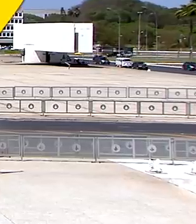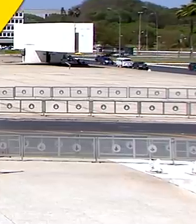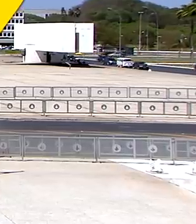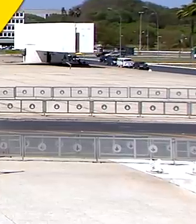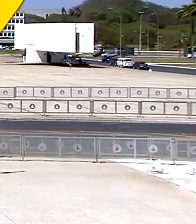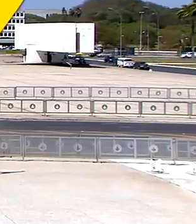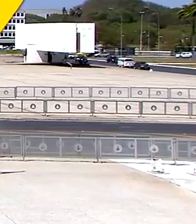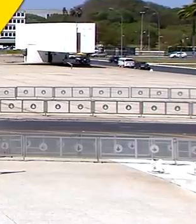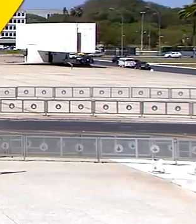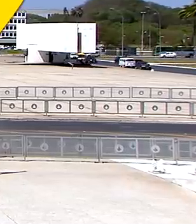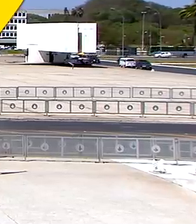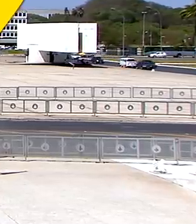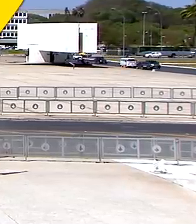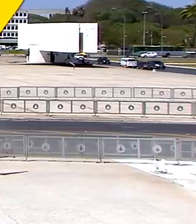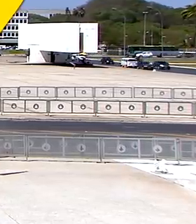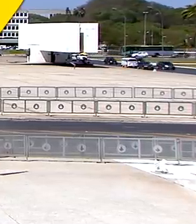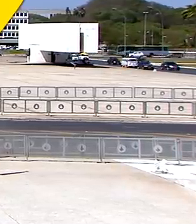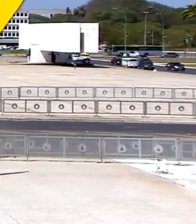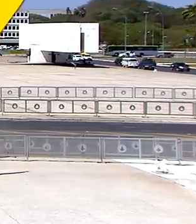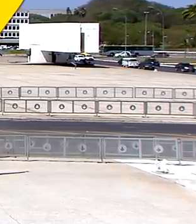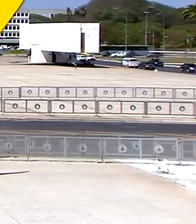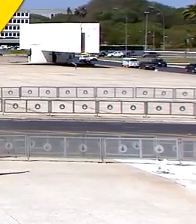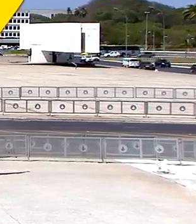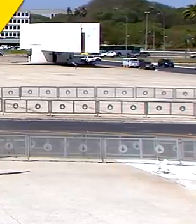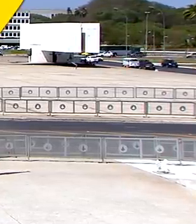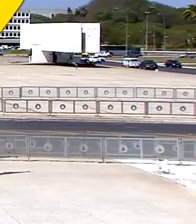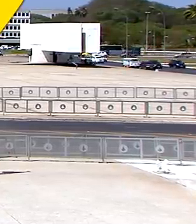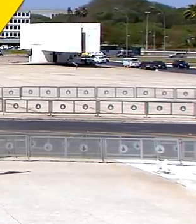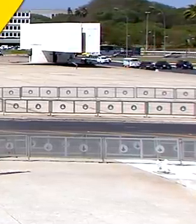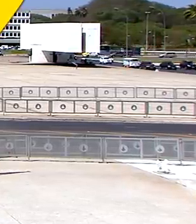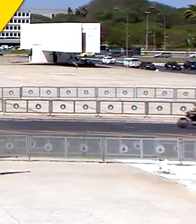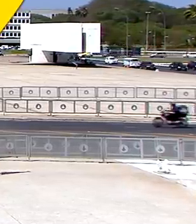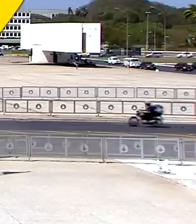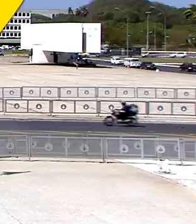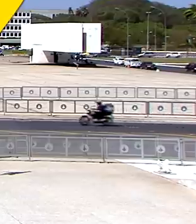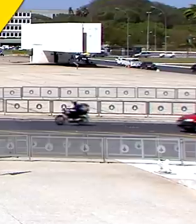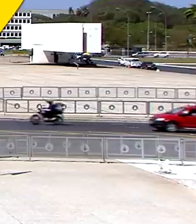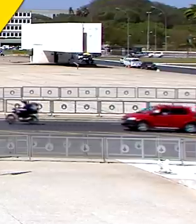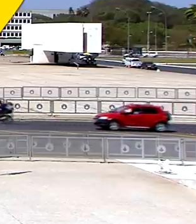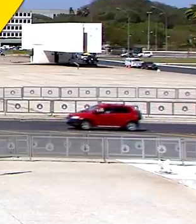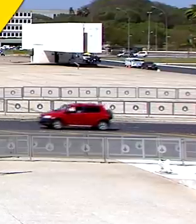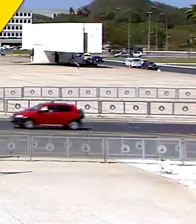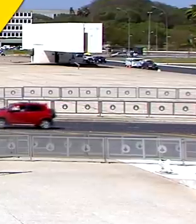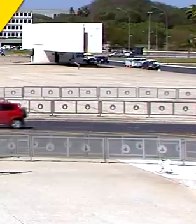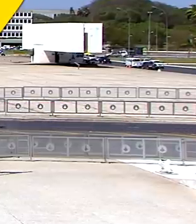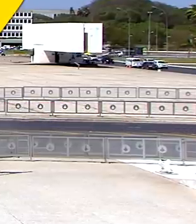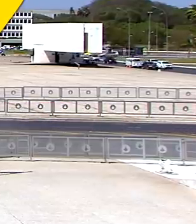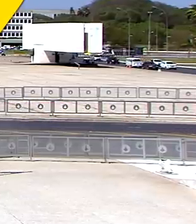Transcrição Legendas Ribeiro Carvalho